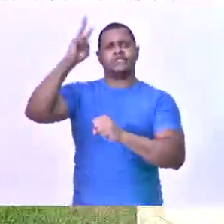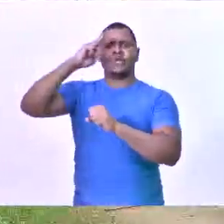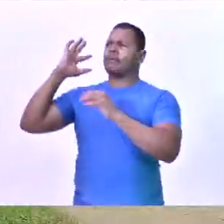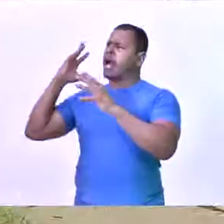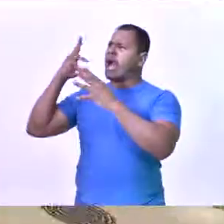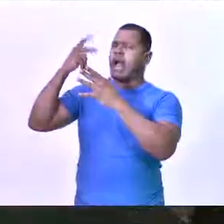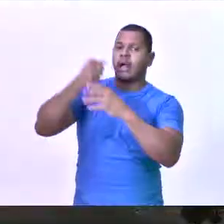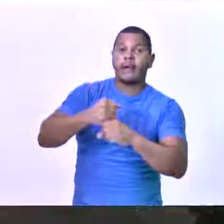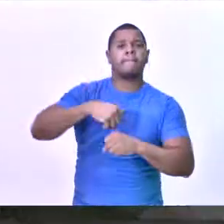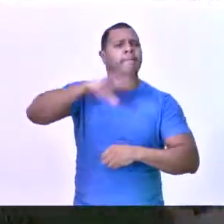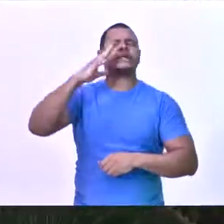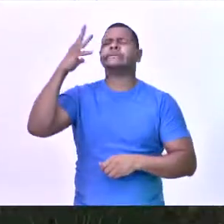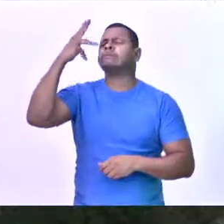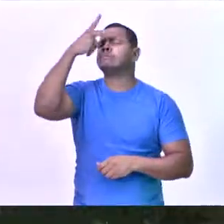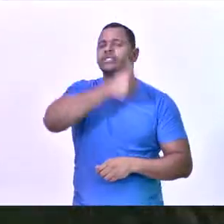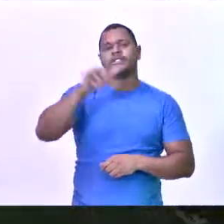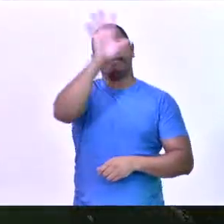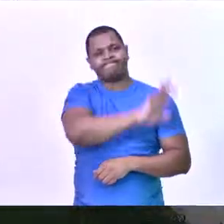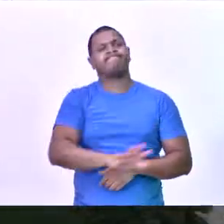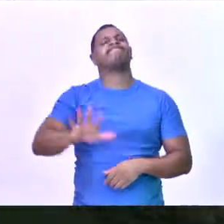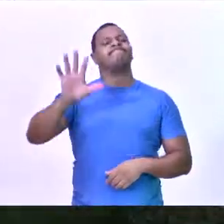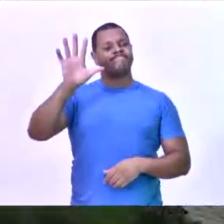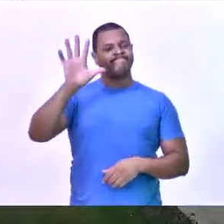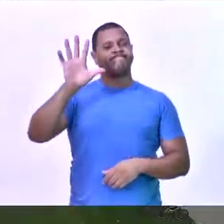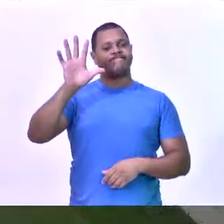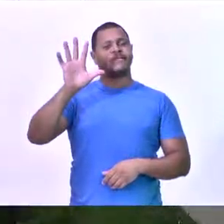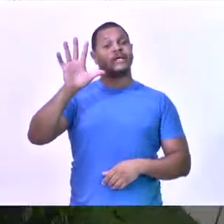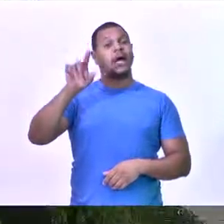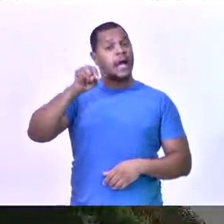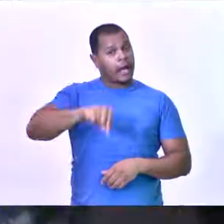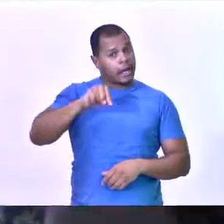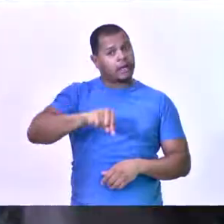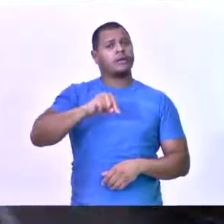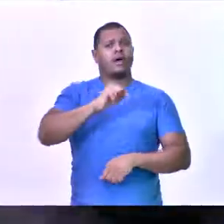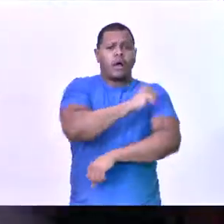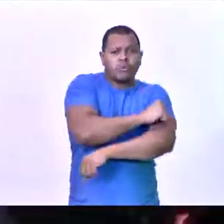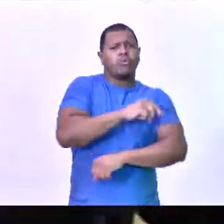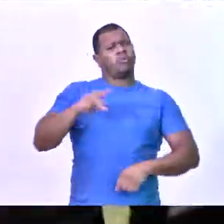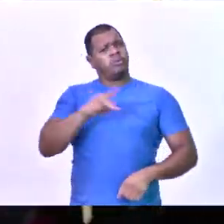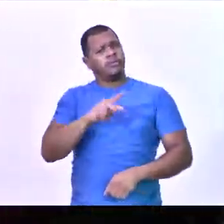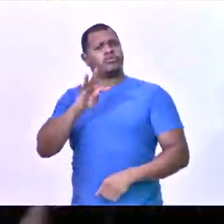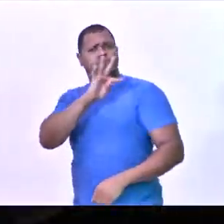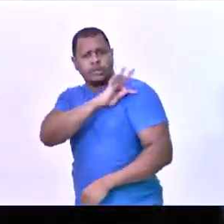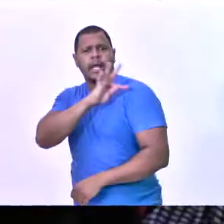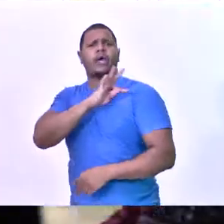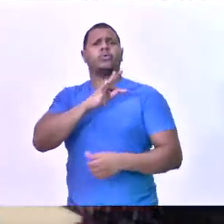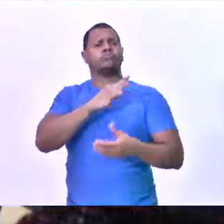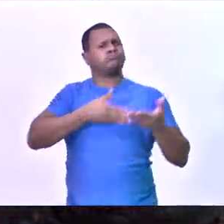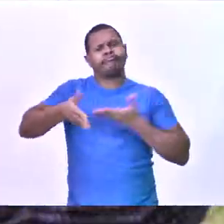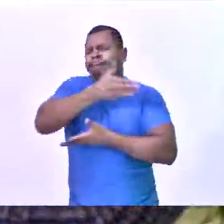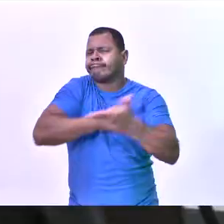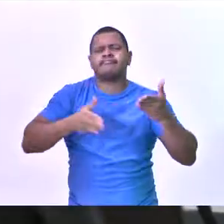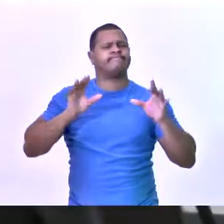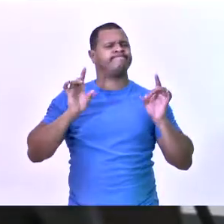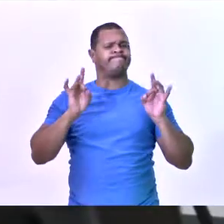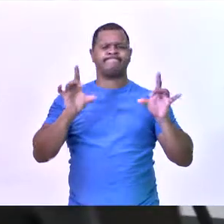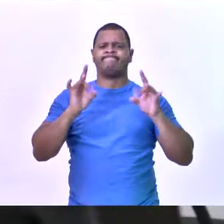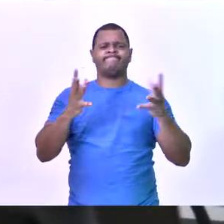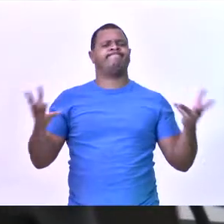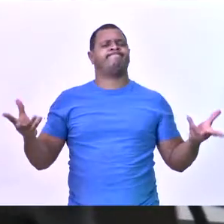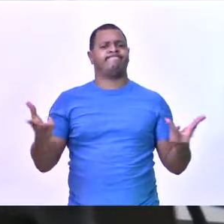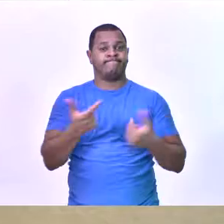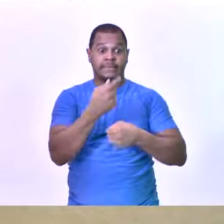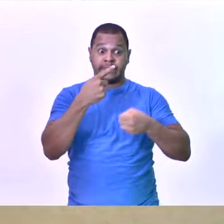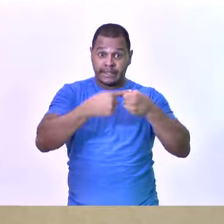anos de história e é considerada uma das mais bonitas do Brasil. Nela, estudantes, professores e técnicos têm uma